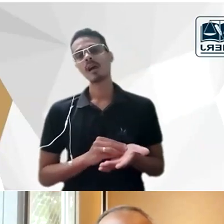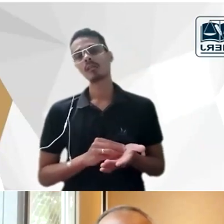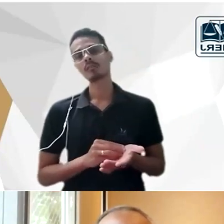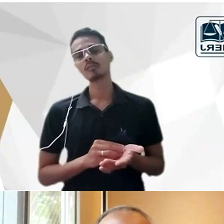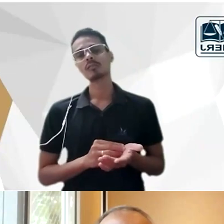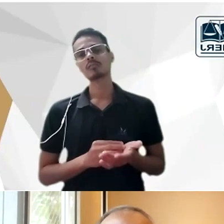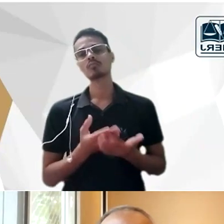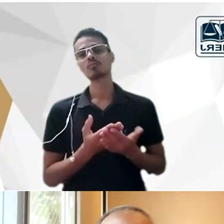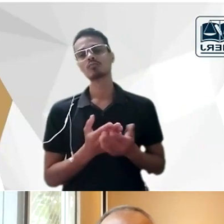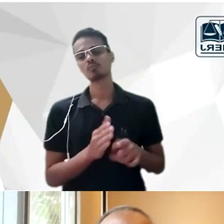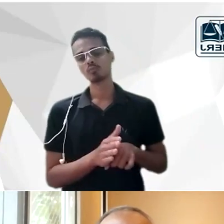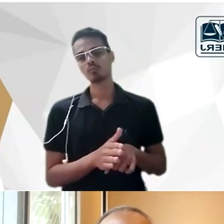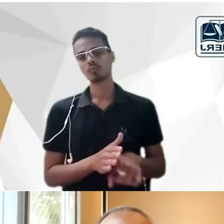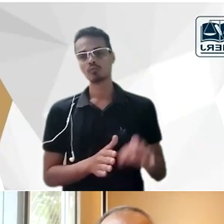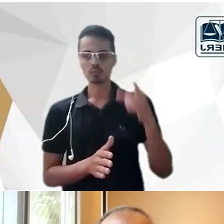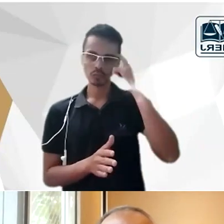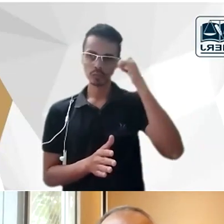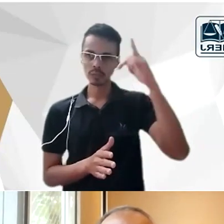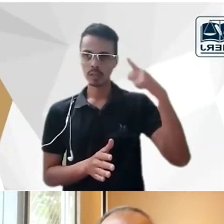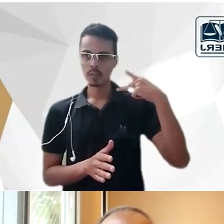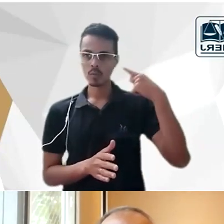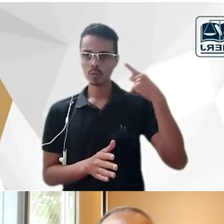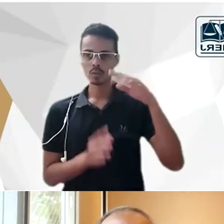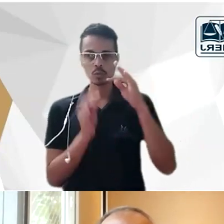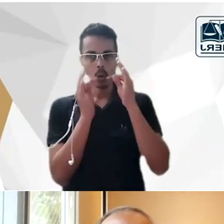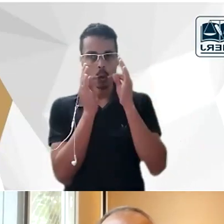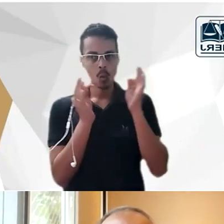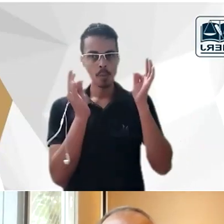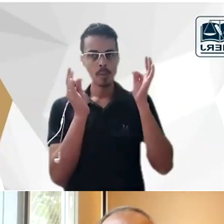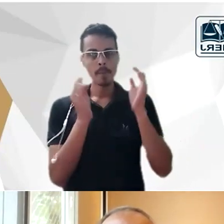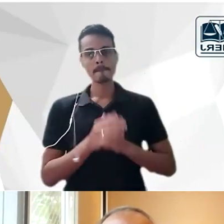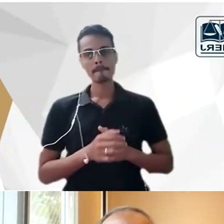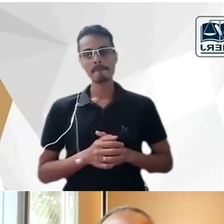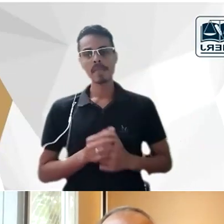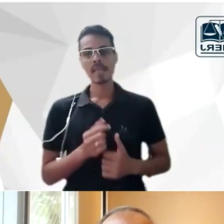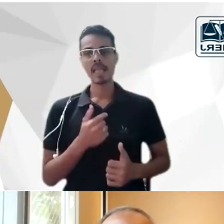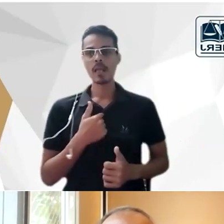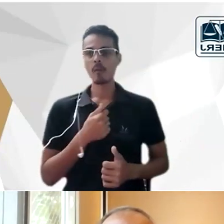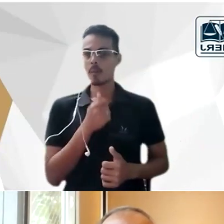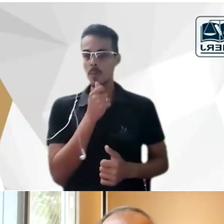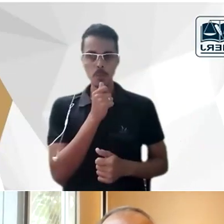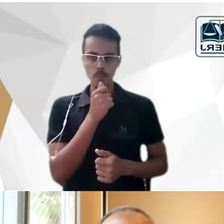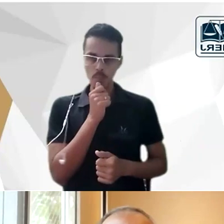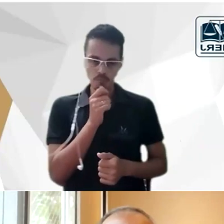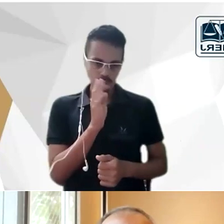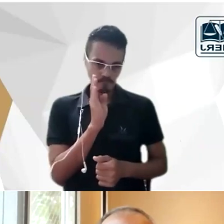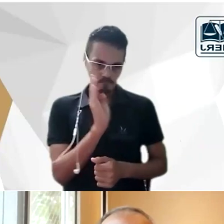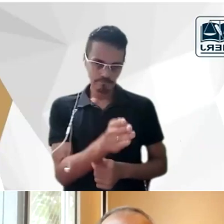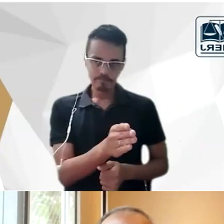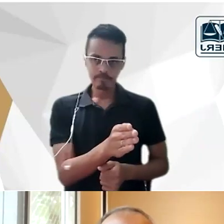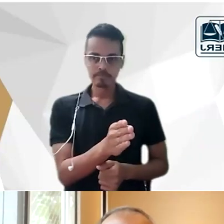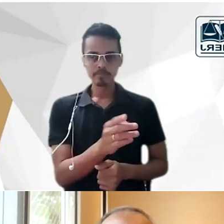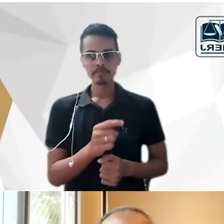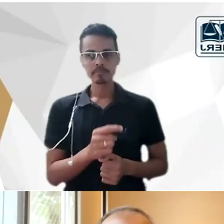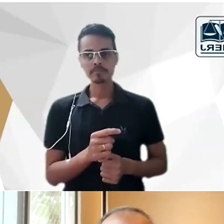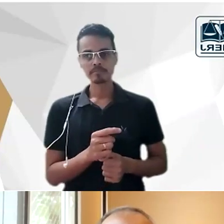ideias políticas do Tobias Barreto isso é algo que eu não entrei diretamente e aí dá para fazer uma